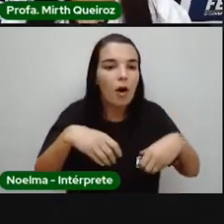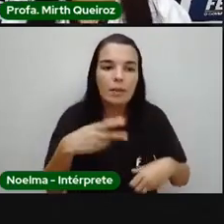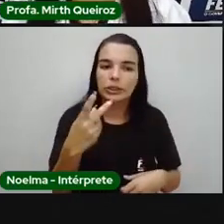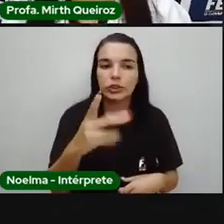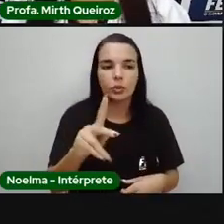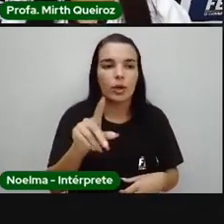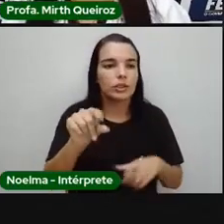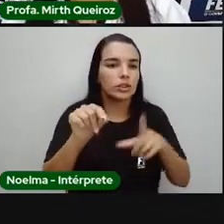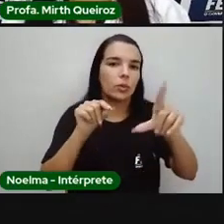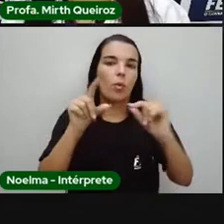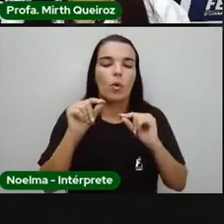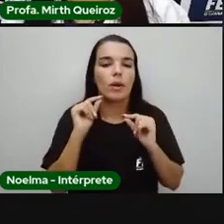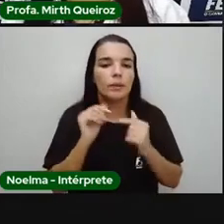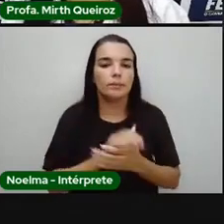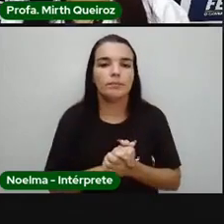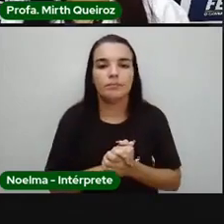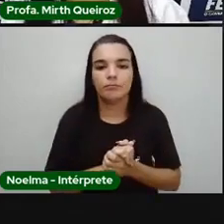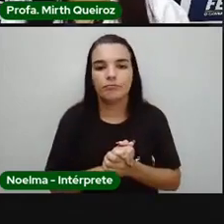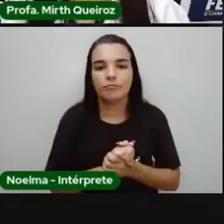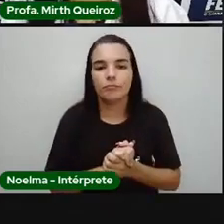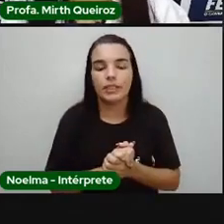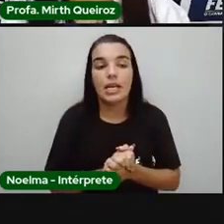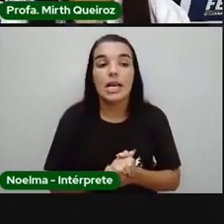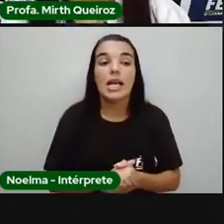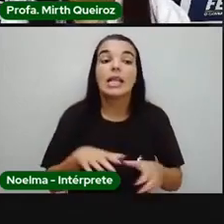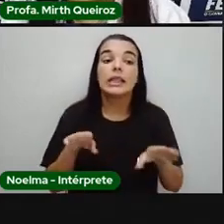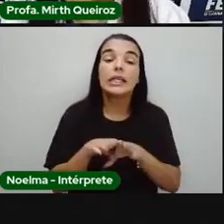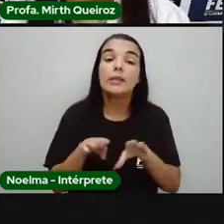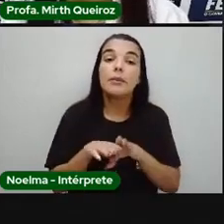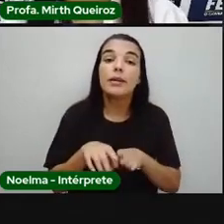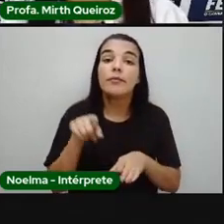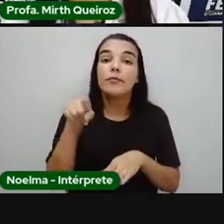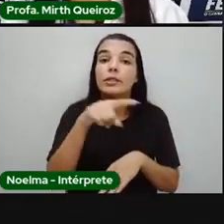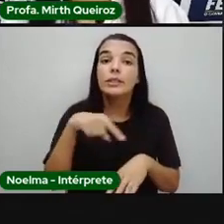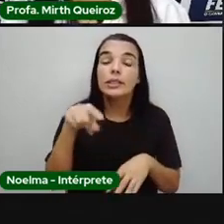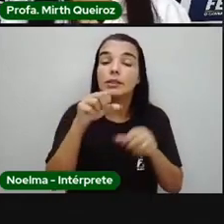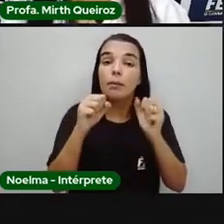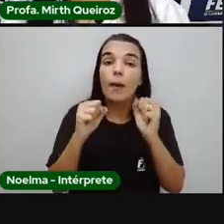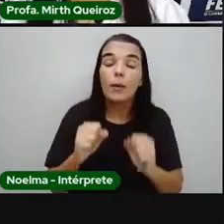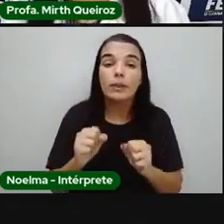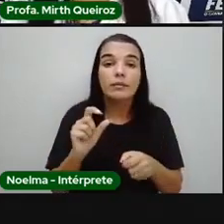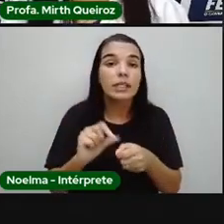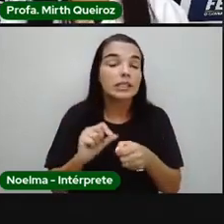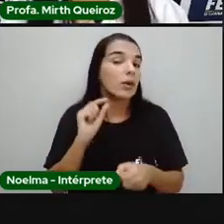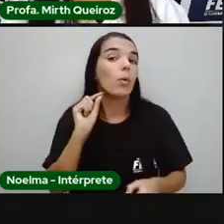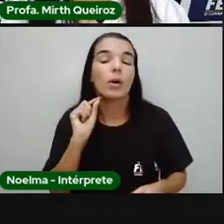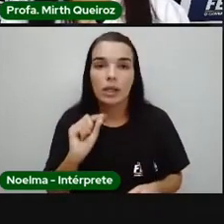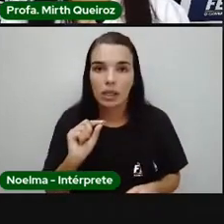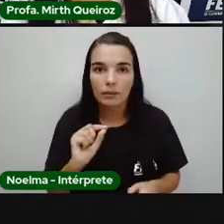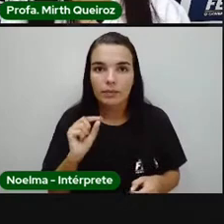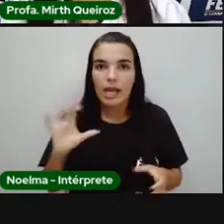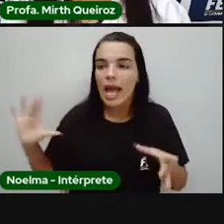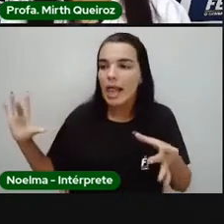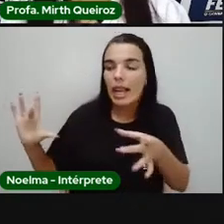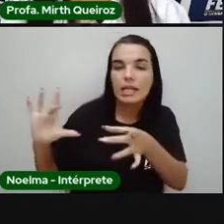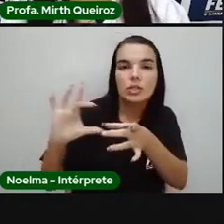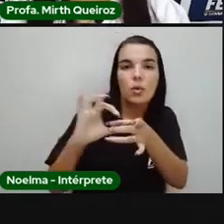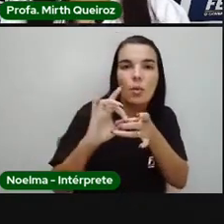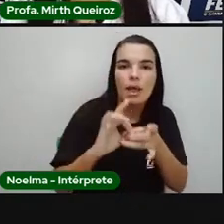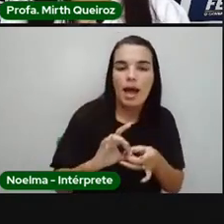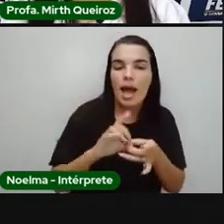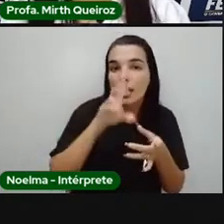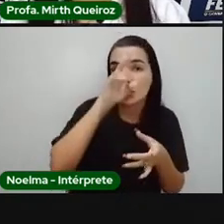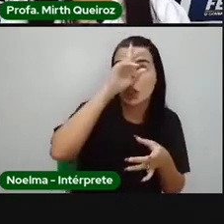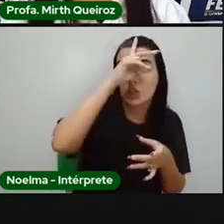Relacionar os conteúdos do texto com o mundo em que vive. Isso é muito importante. Quando vocês forem fazer uma leitura, não